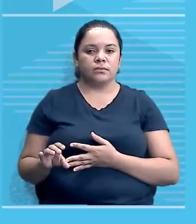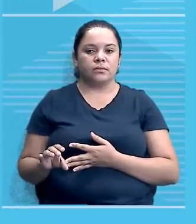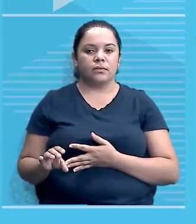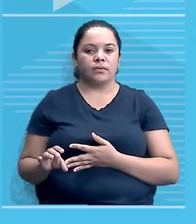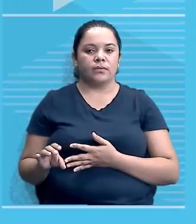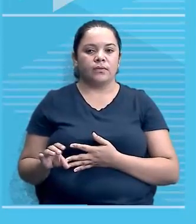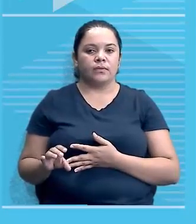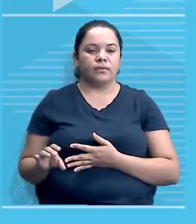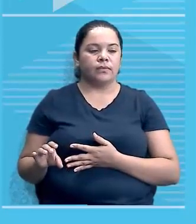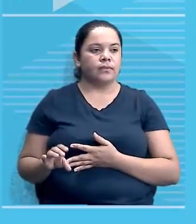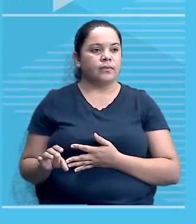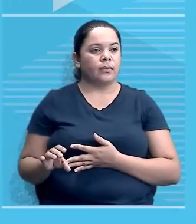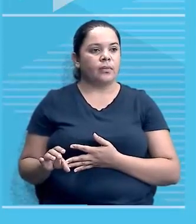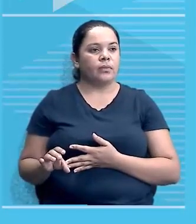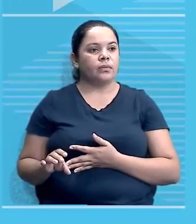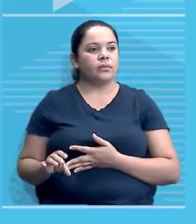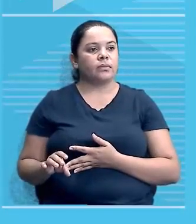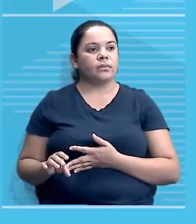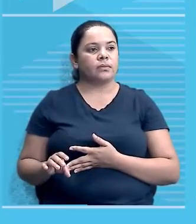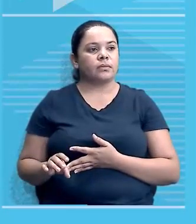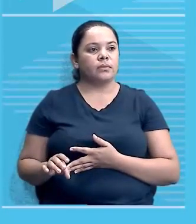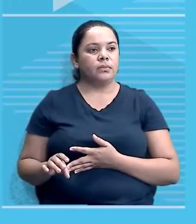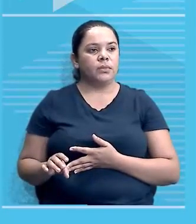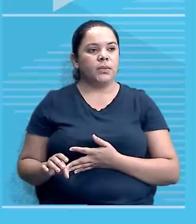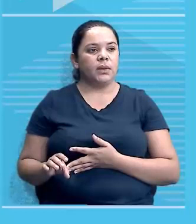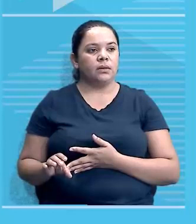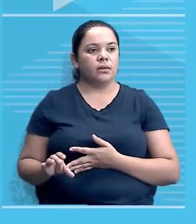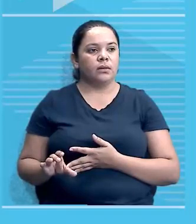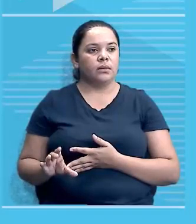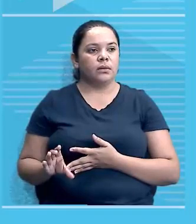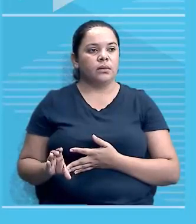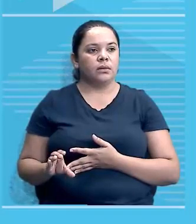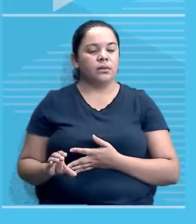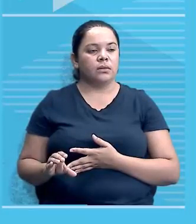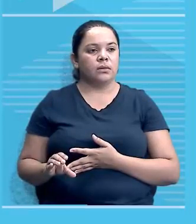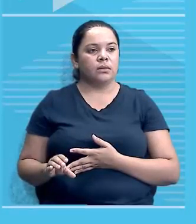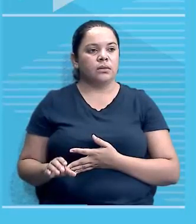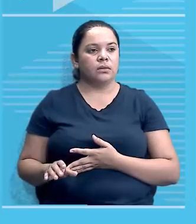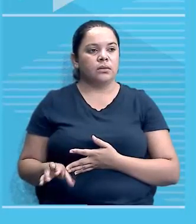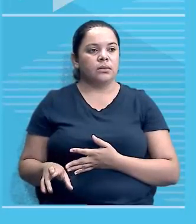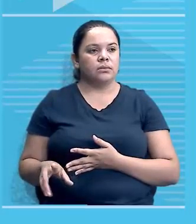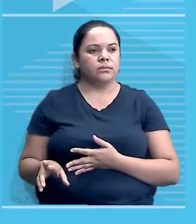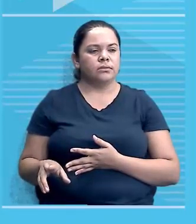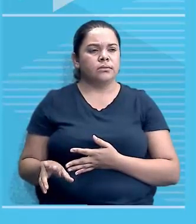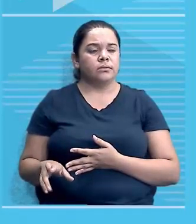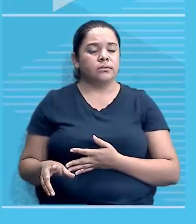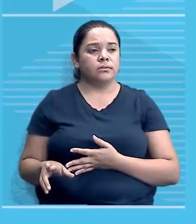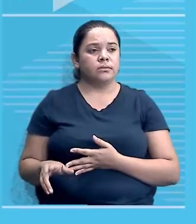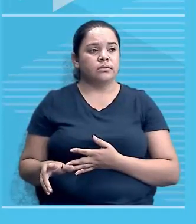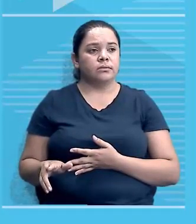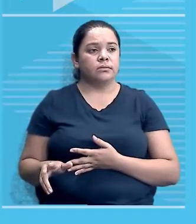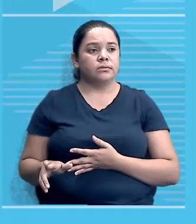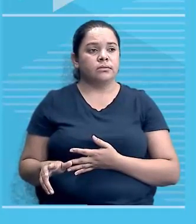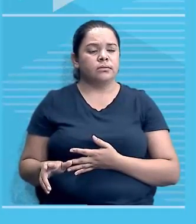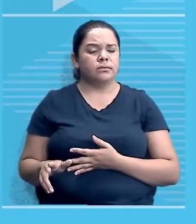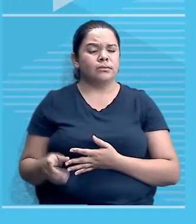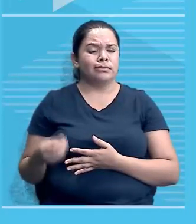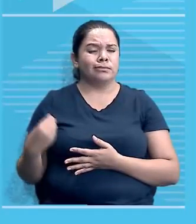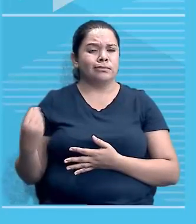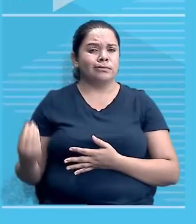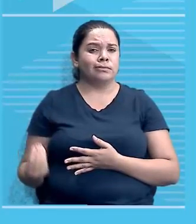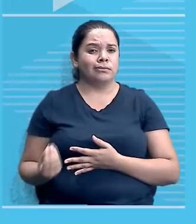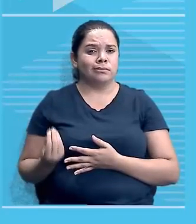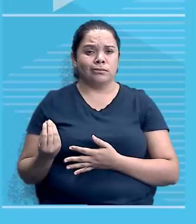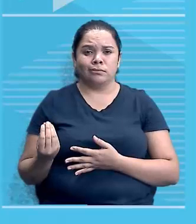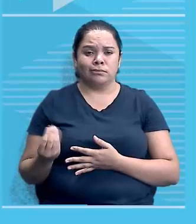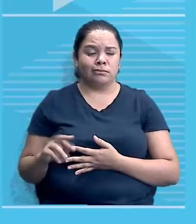do segundo império alemão e da ampliação de suas rivalidades em relação ao governo da França. não, não, o é que tem a ver? Assim,